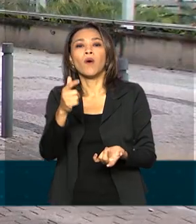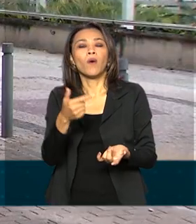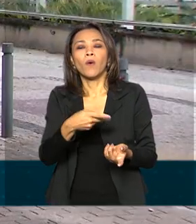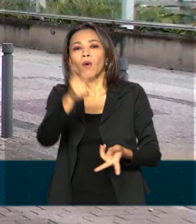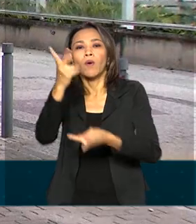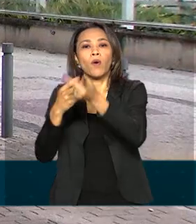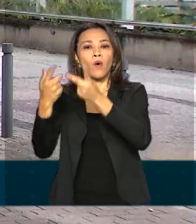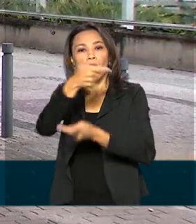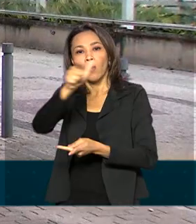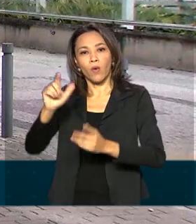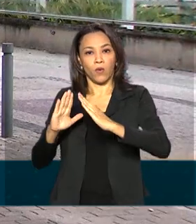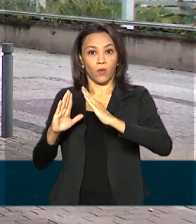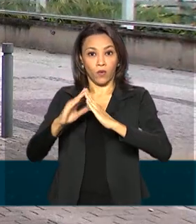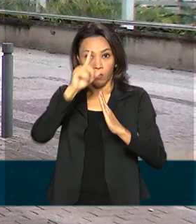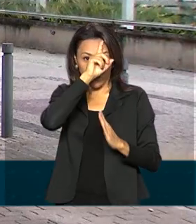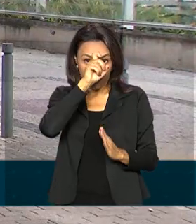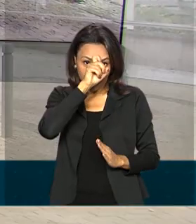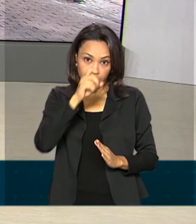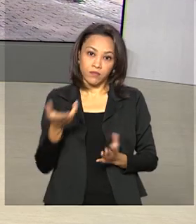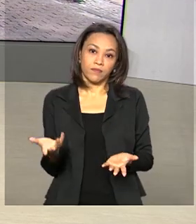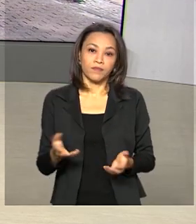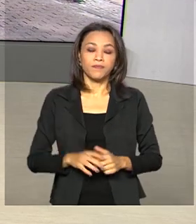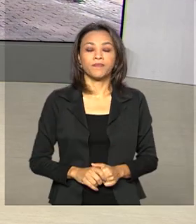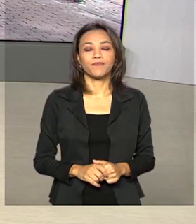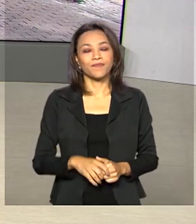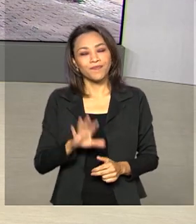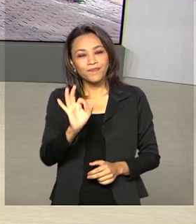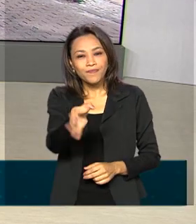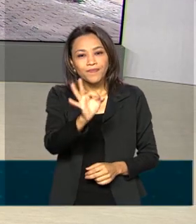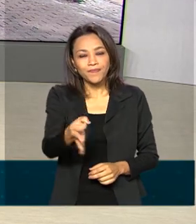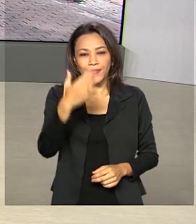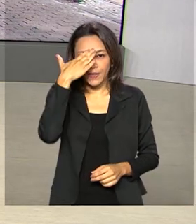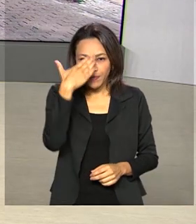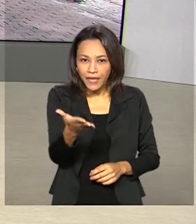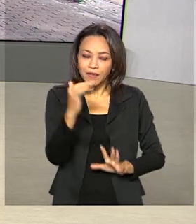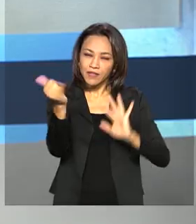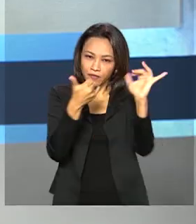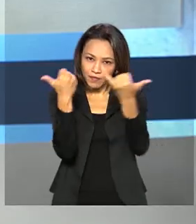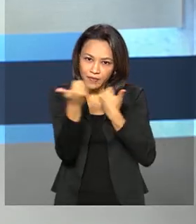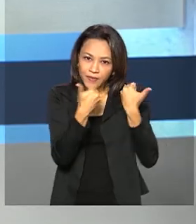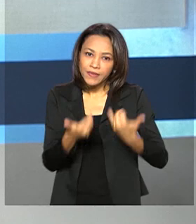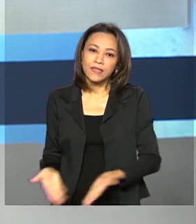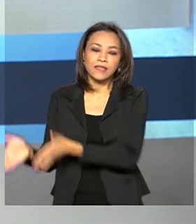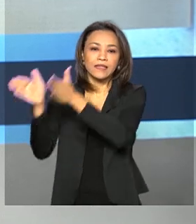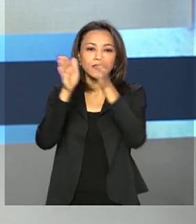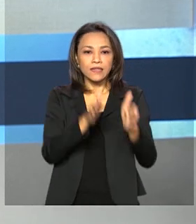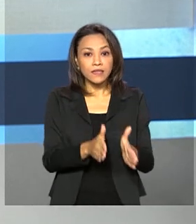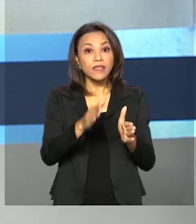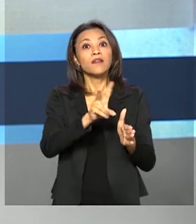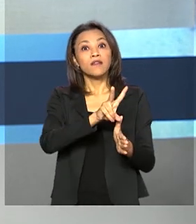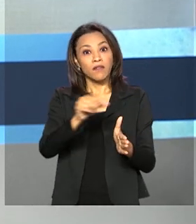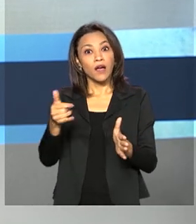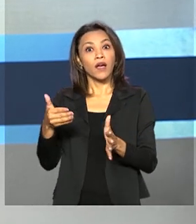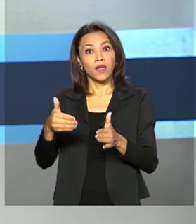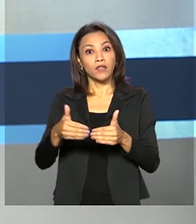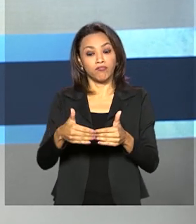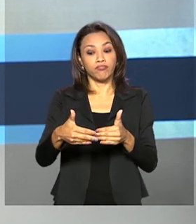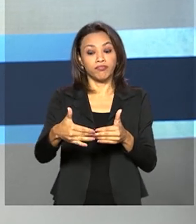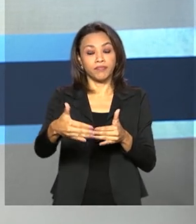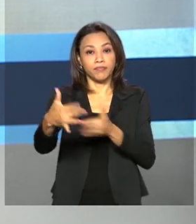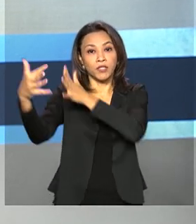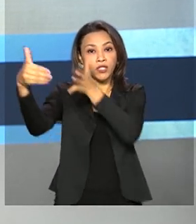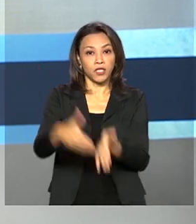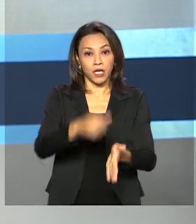novos leitos em Manaus. Renata. Certo, Alessandra, obrigada pelas suas informações. E deve chegar ao país nos próximos